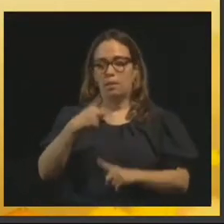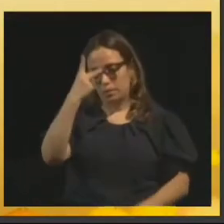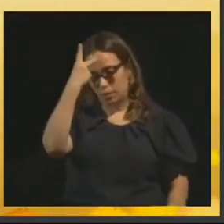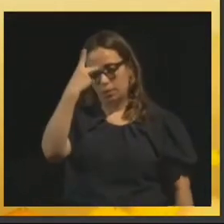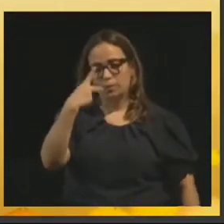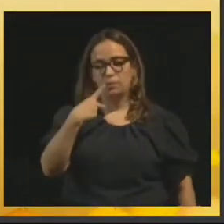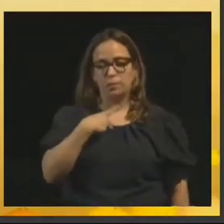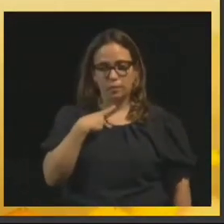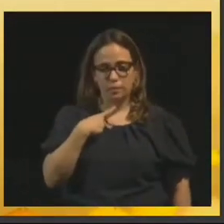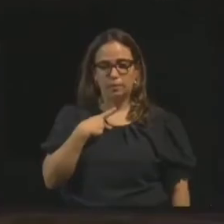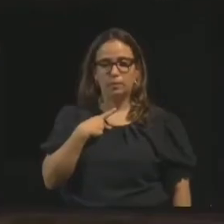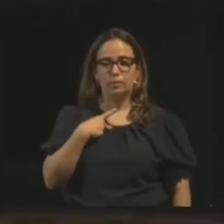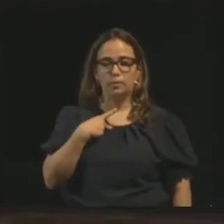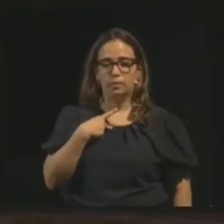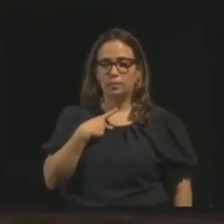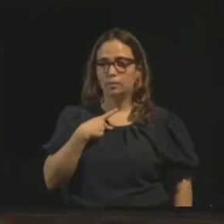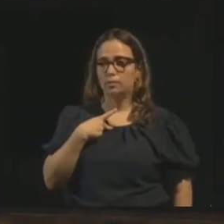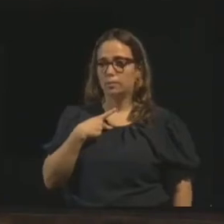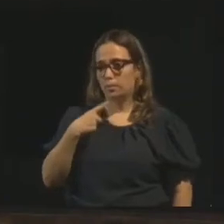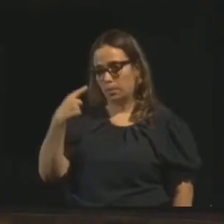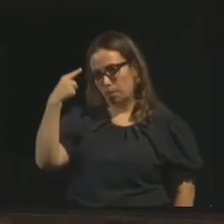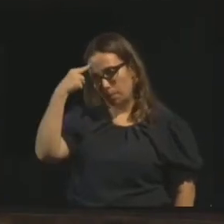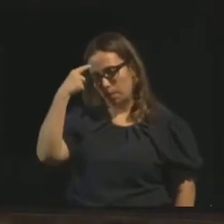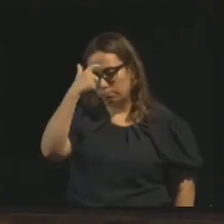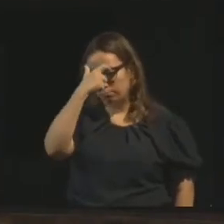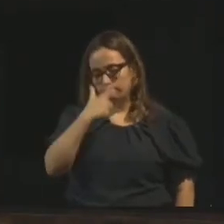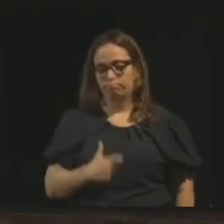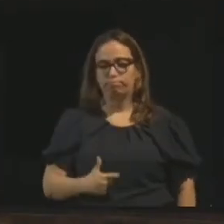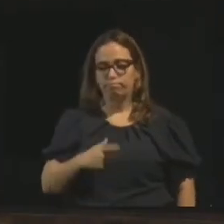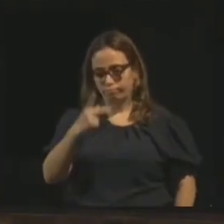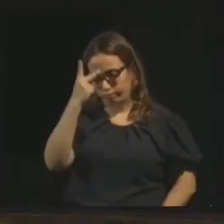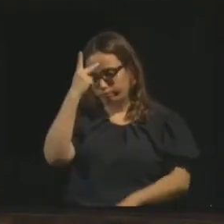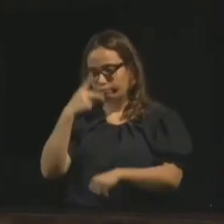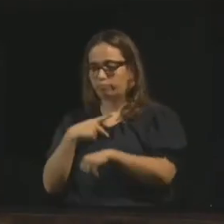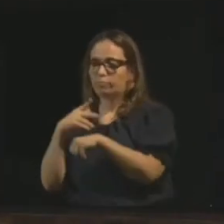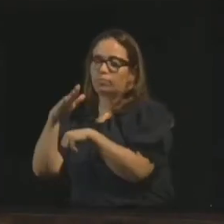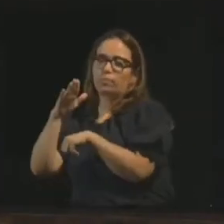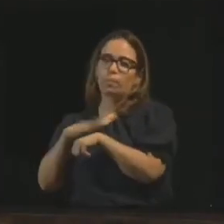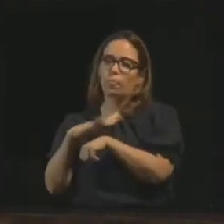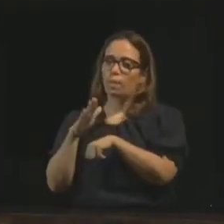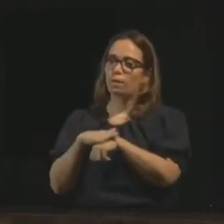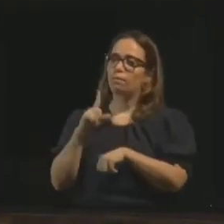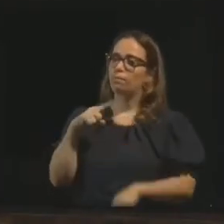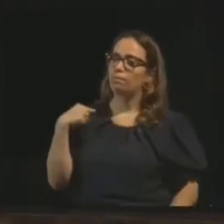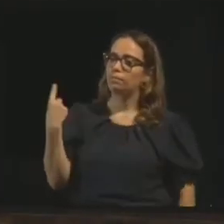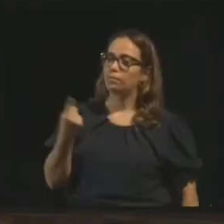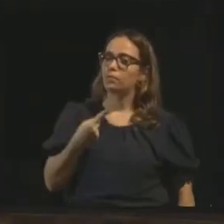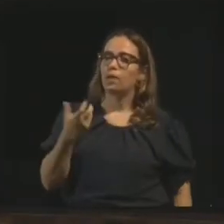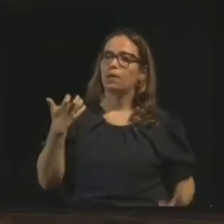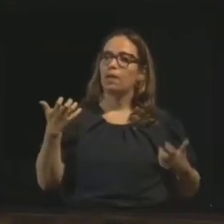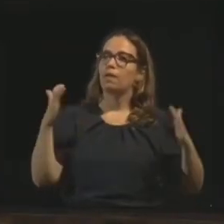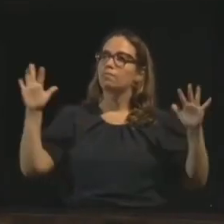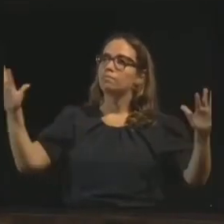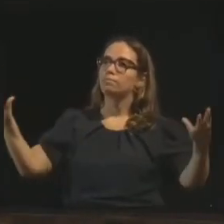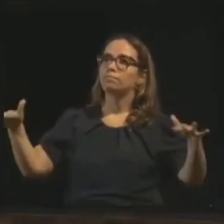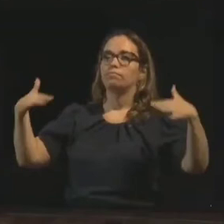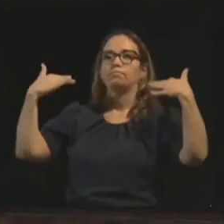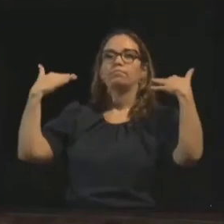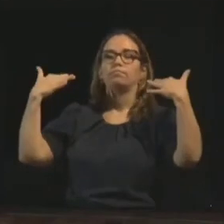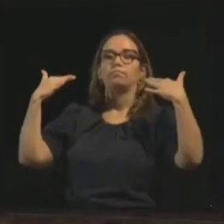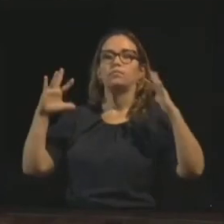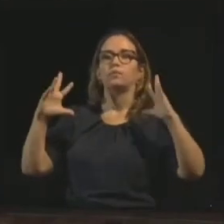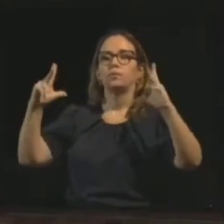o orgulho gera o personalismo. E muitas vezes interesses cursos. Nós estamos querendo os holofotes, os